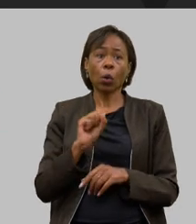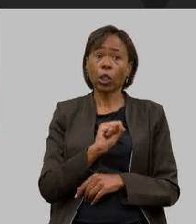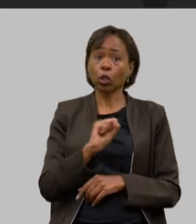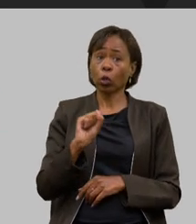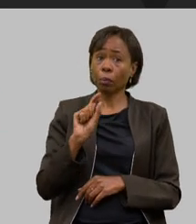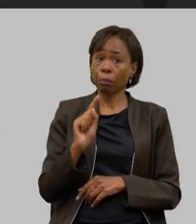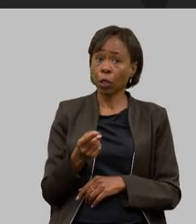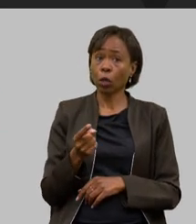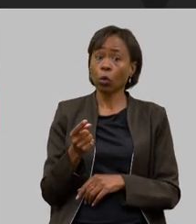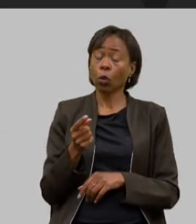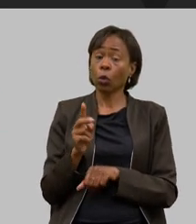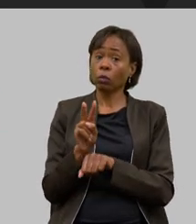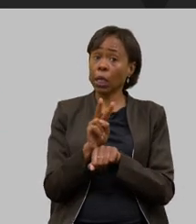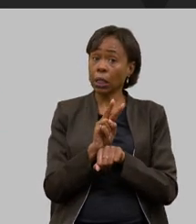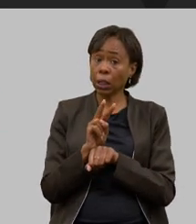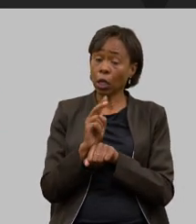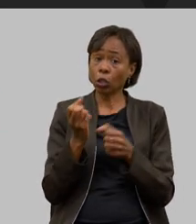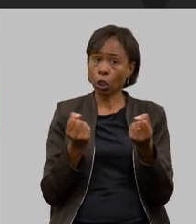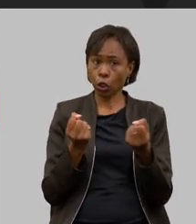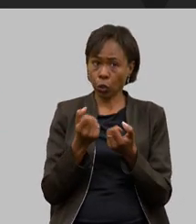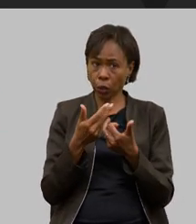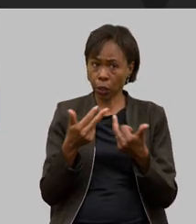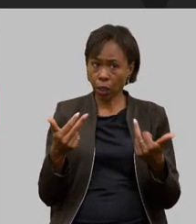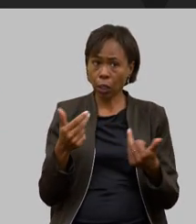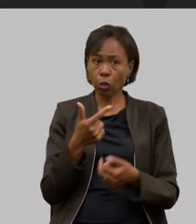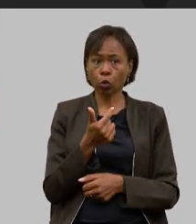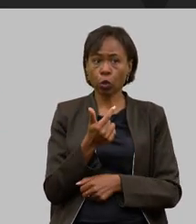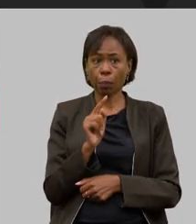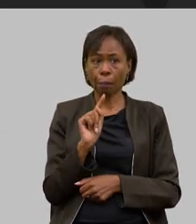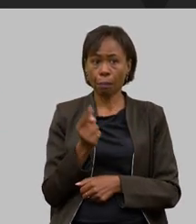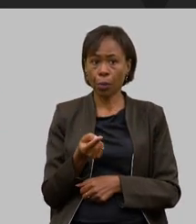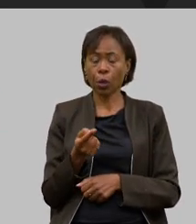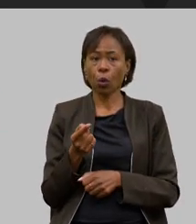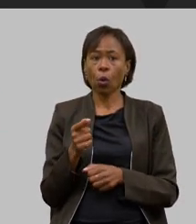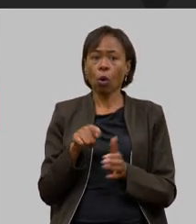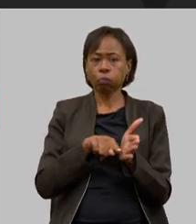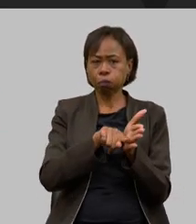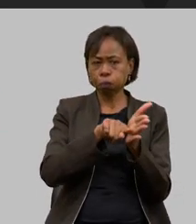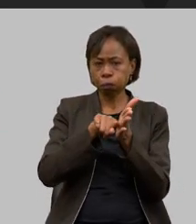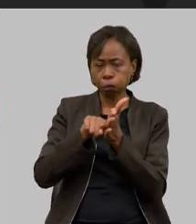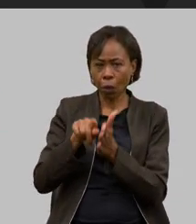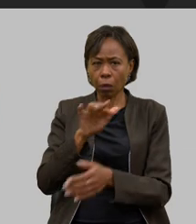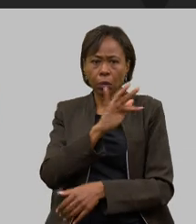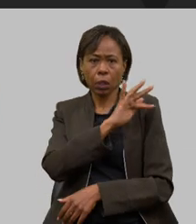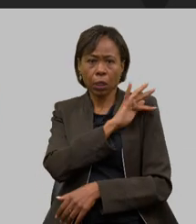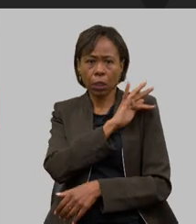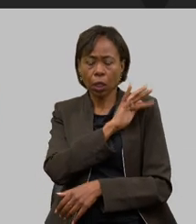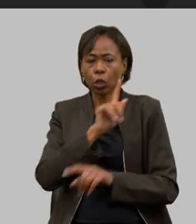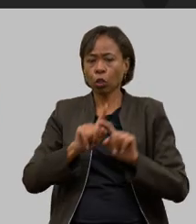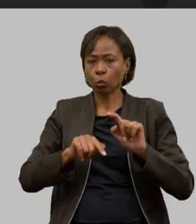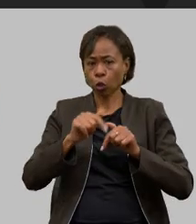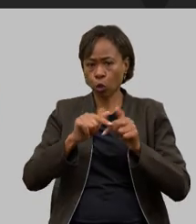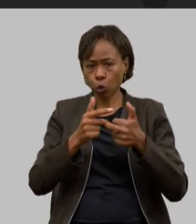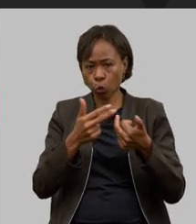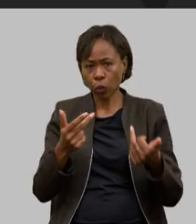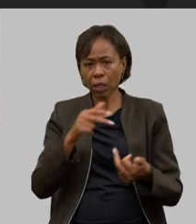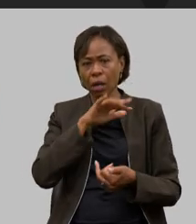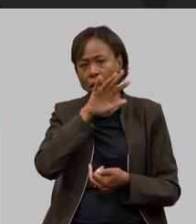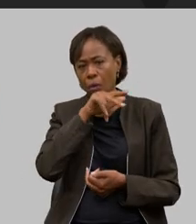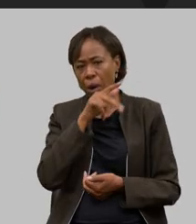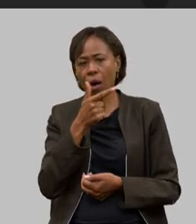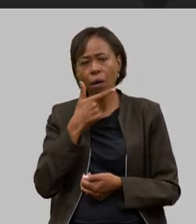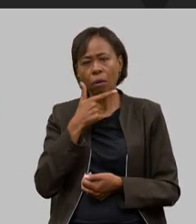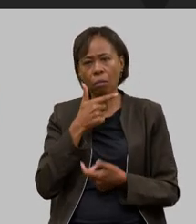blitz que nós fazemos 12 mil inspeções e fiscalizações de produtos de origem animal em frigoríficos em laticínios em outros